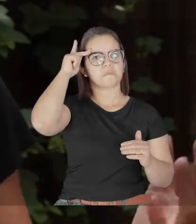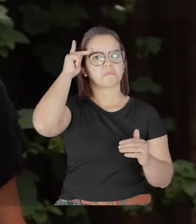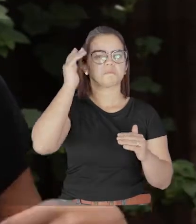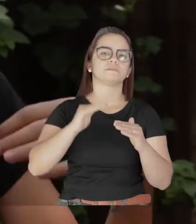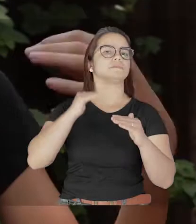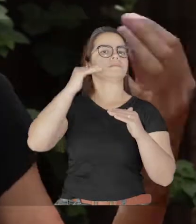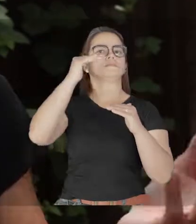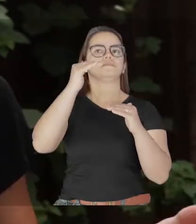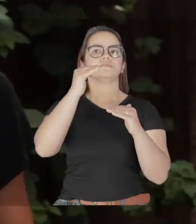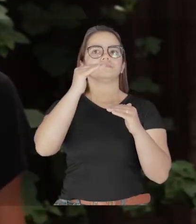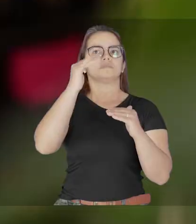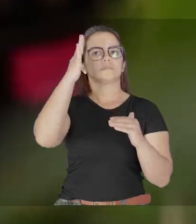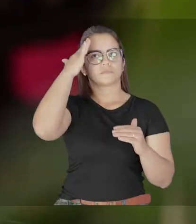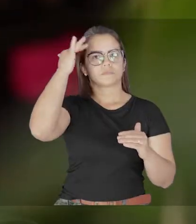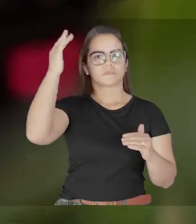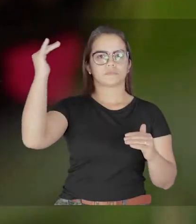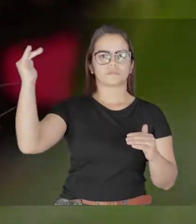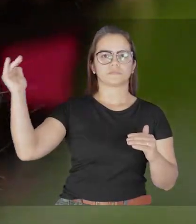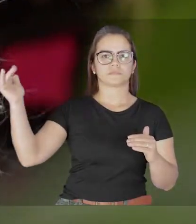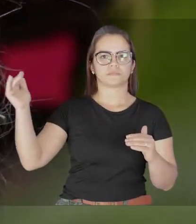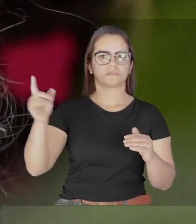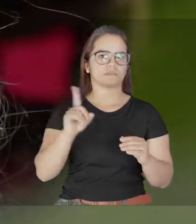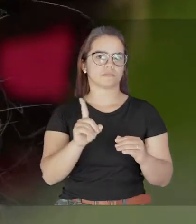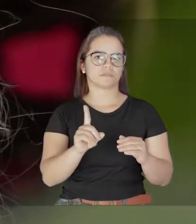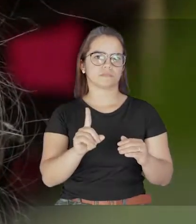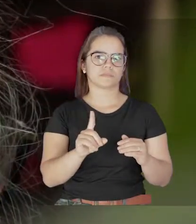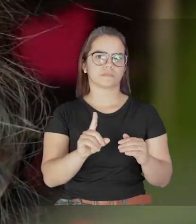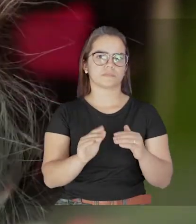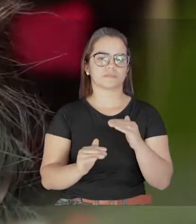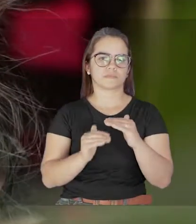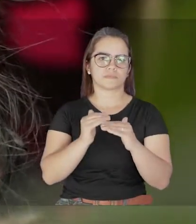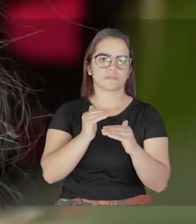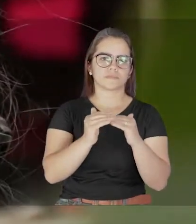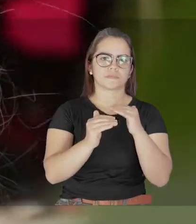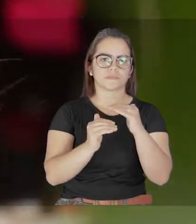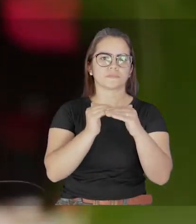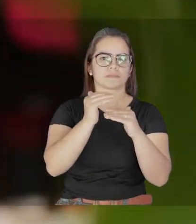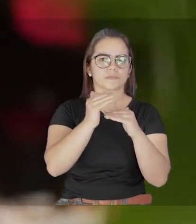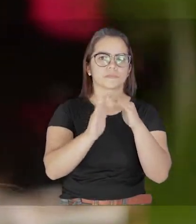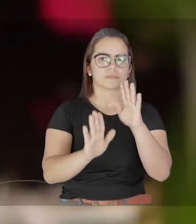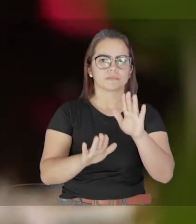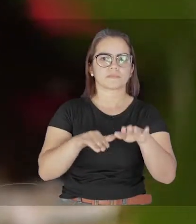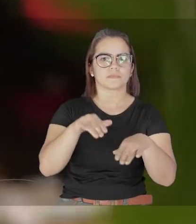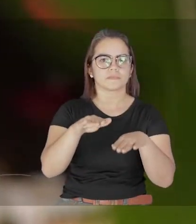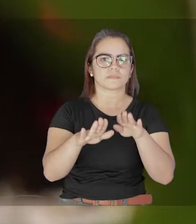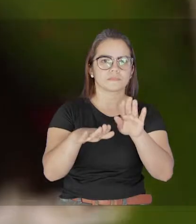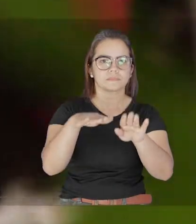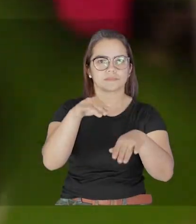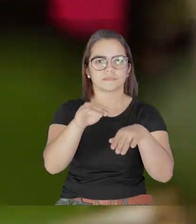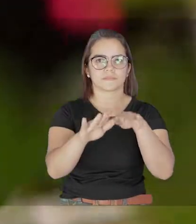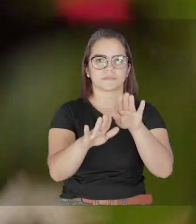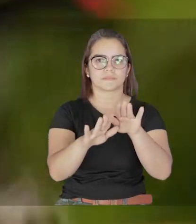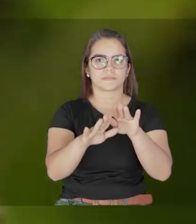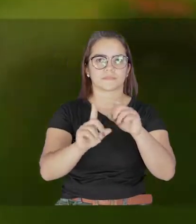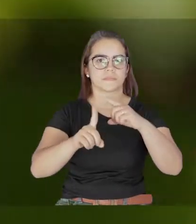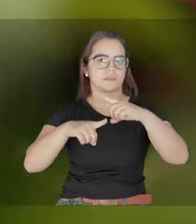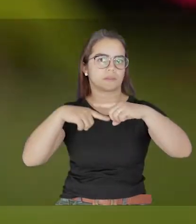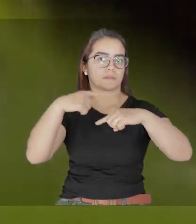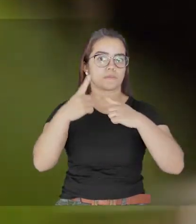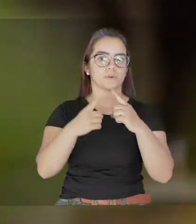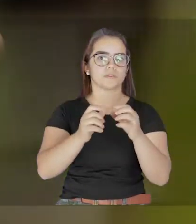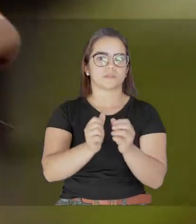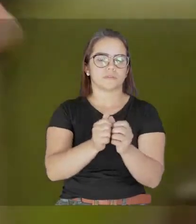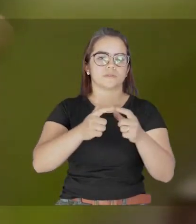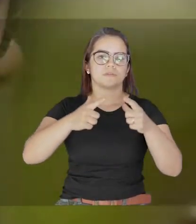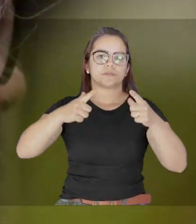sucesso, já tem fama. Mas não, a gente começa assim. A começa pequeno, mudando as coisas ao nosso redor. E depois a gente começa a